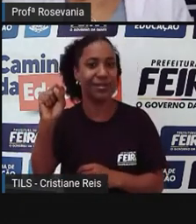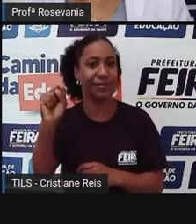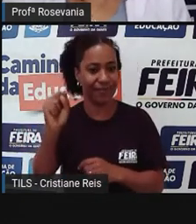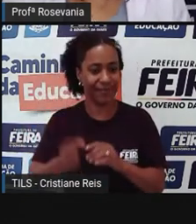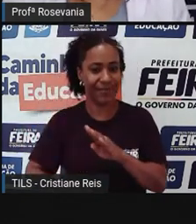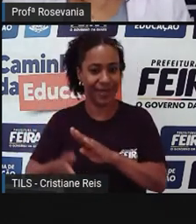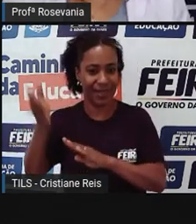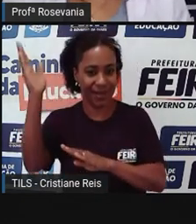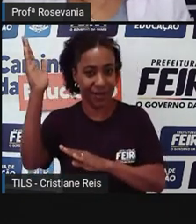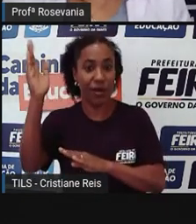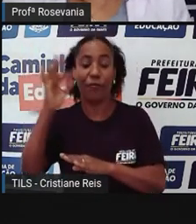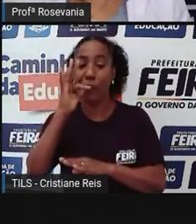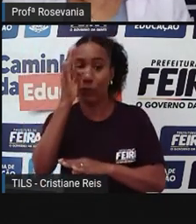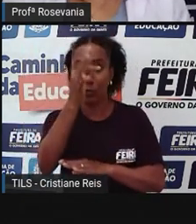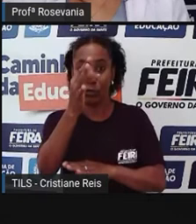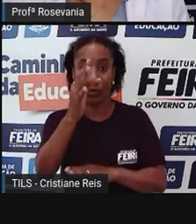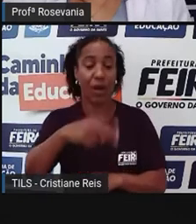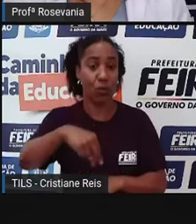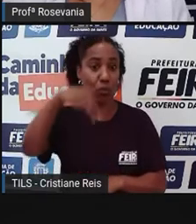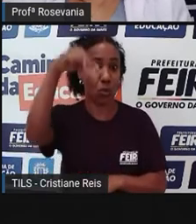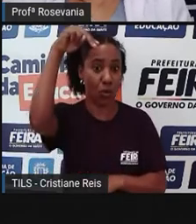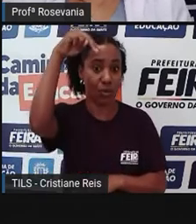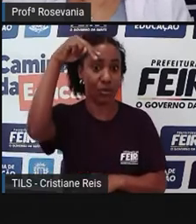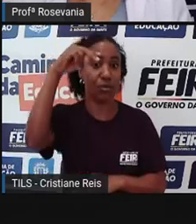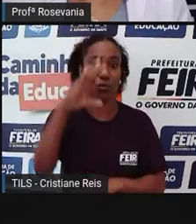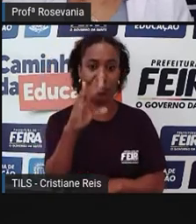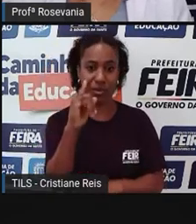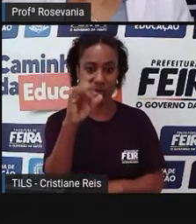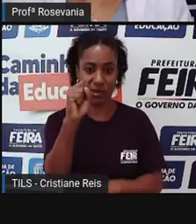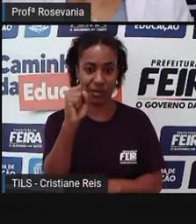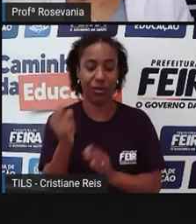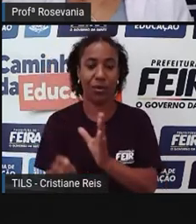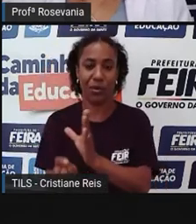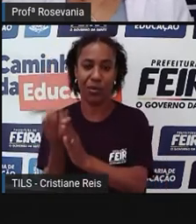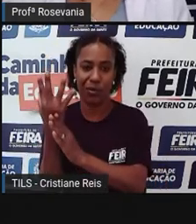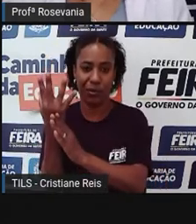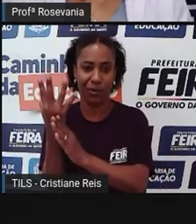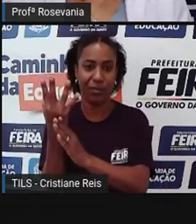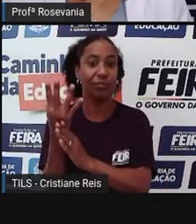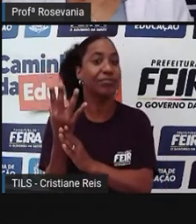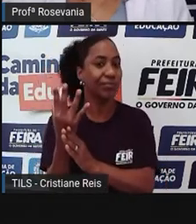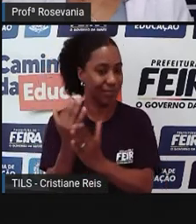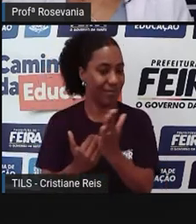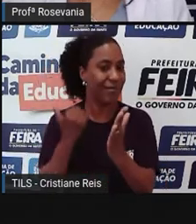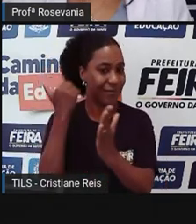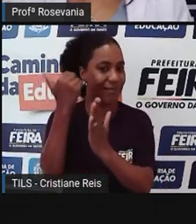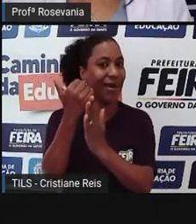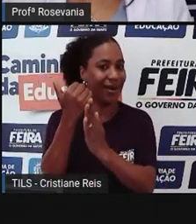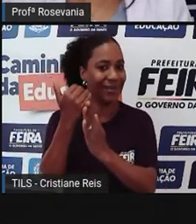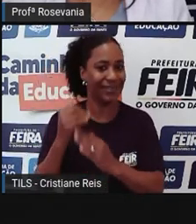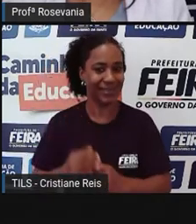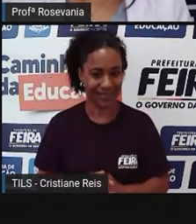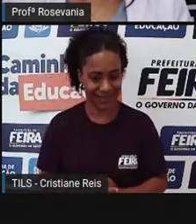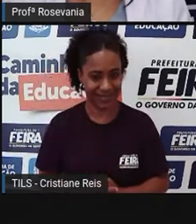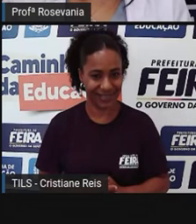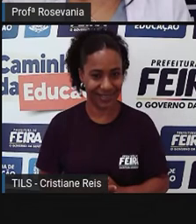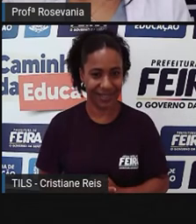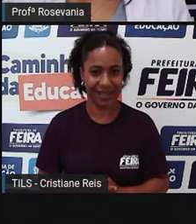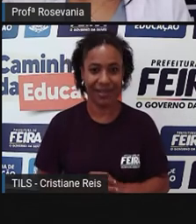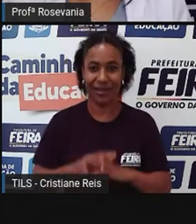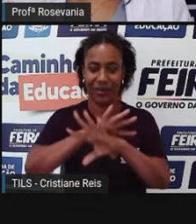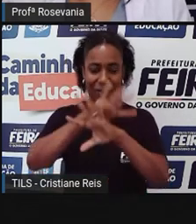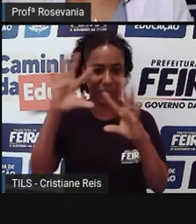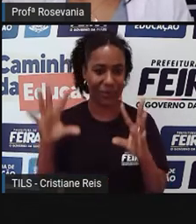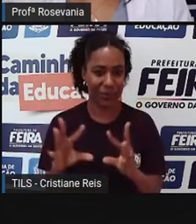breve terá o CIS Norte, que também possui milhares de fábricas, não apenas nos polos espalhados. Então, fez um resumo